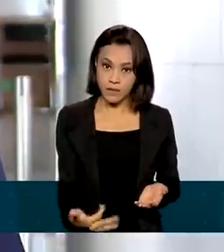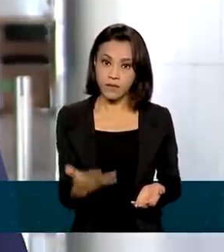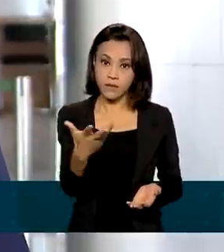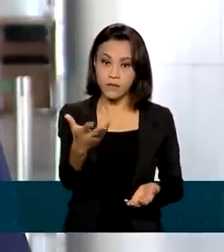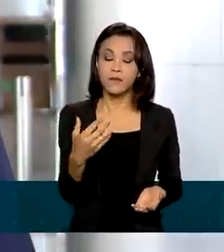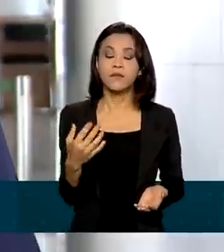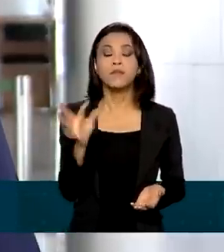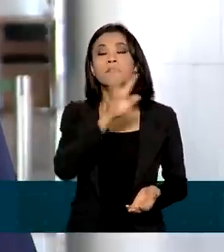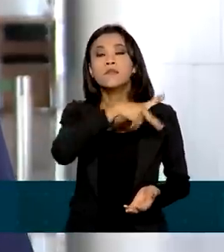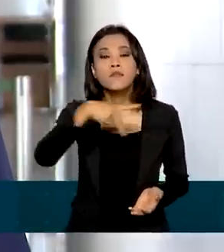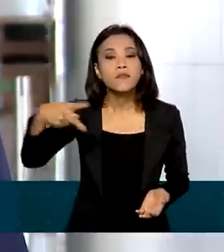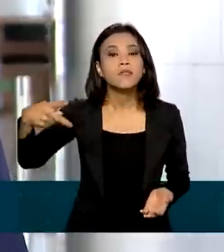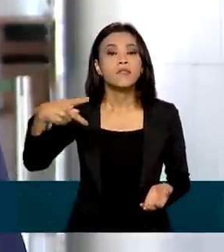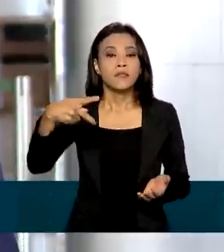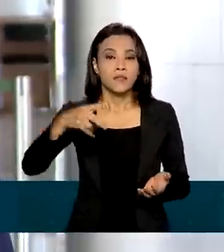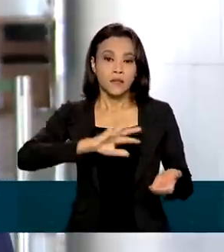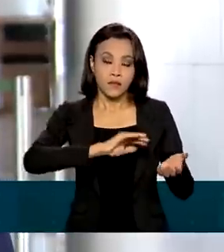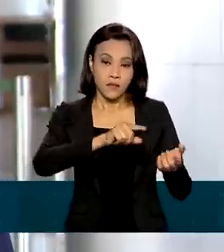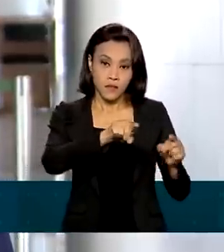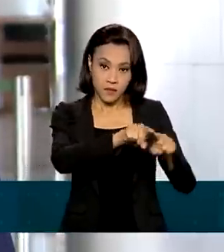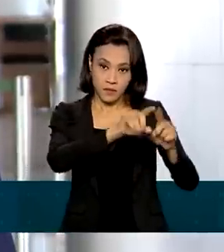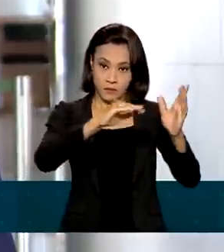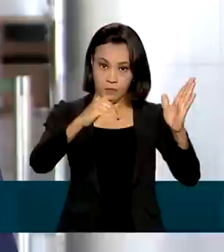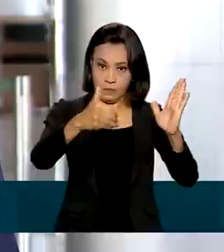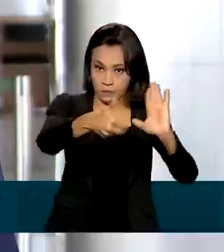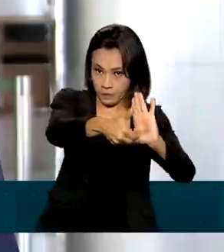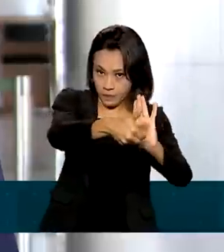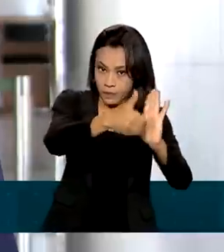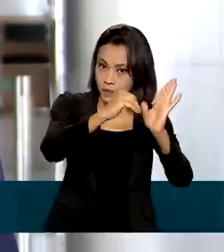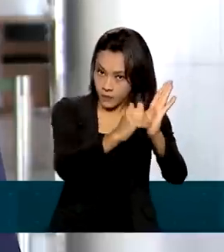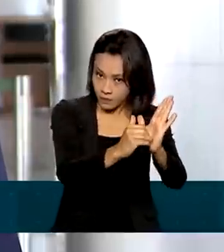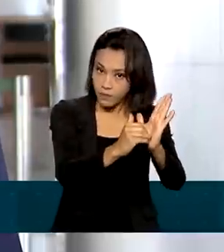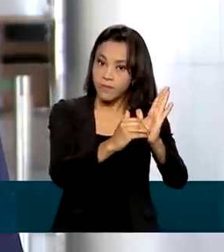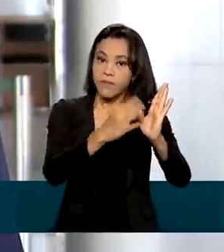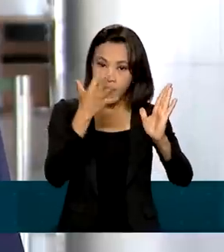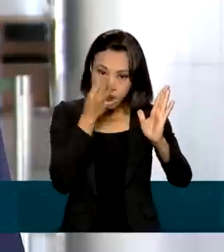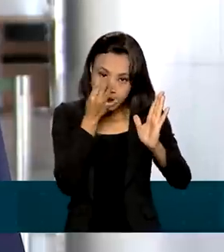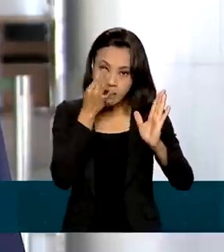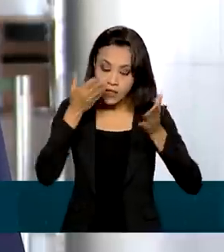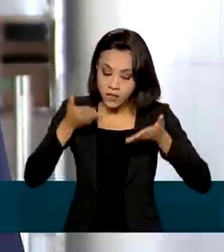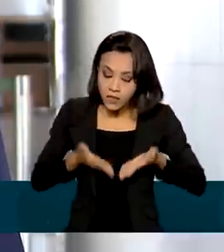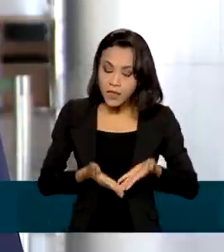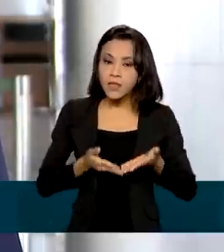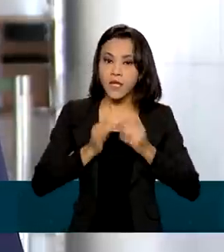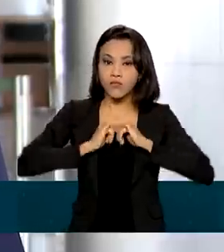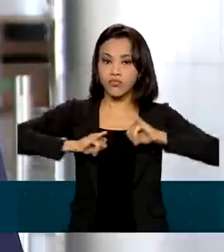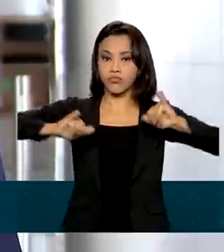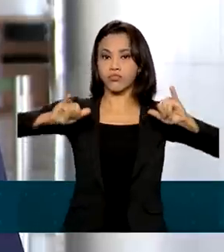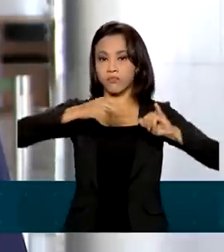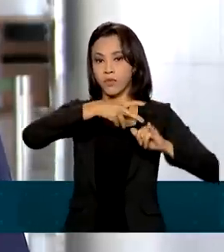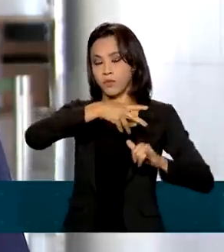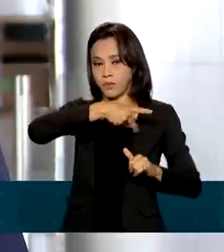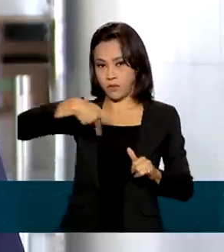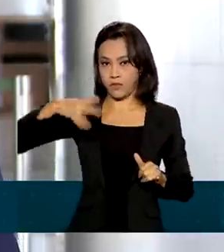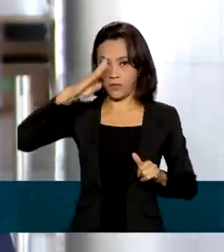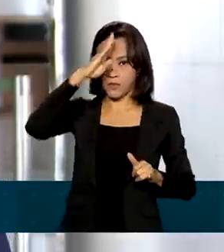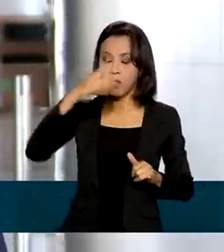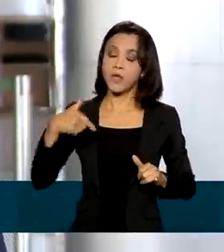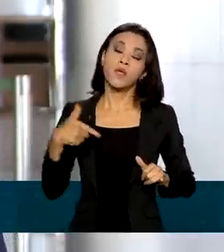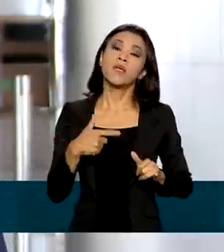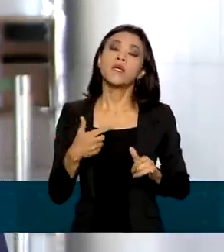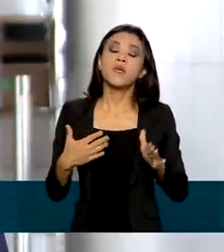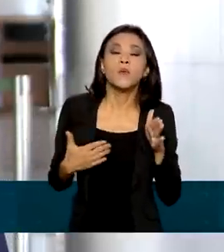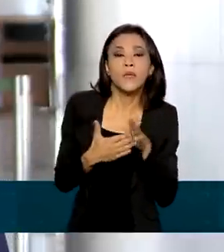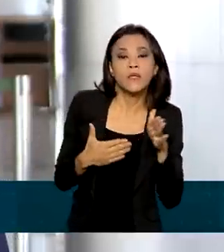Rodrigo Pacheco, que também estava aí presente neste anúncio, ele disse que o projeto que estabelece o limite da